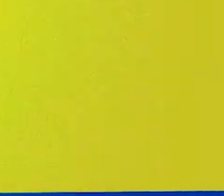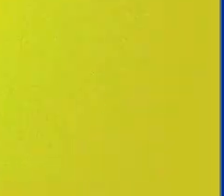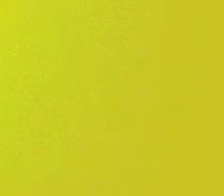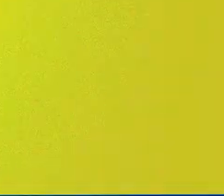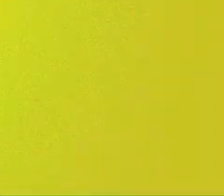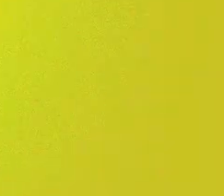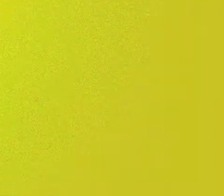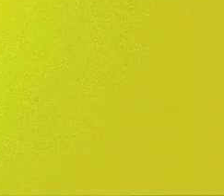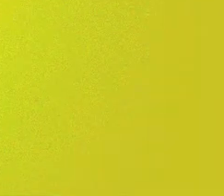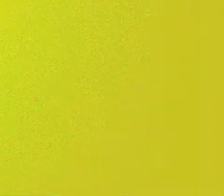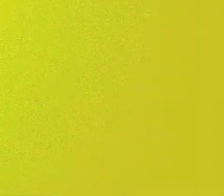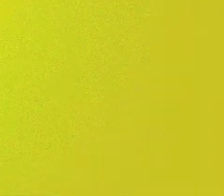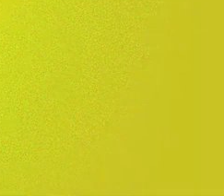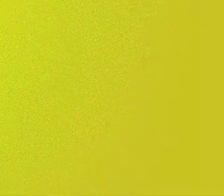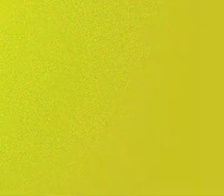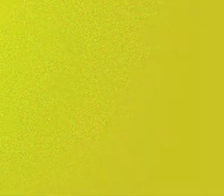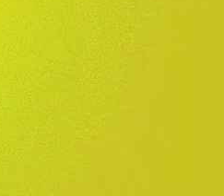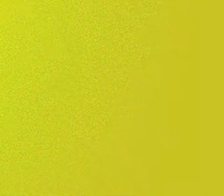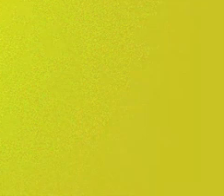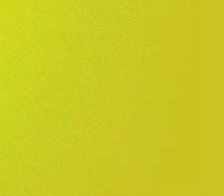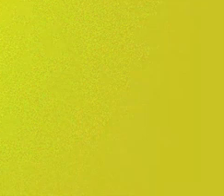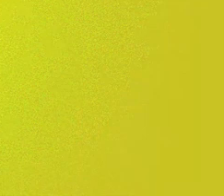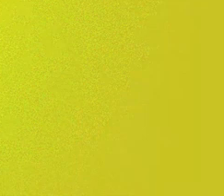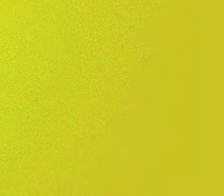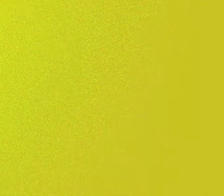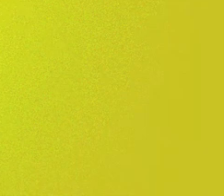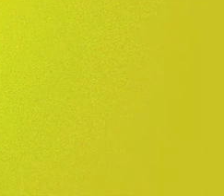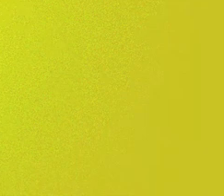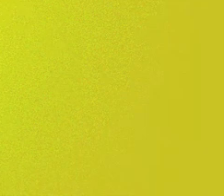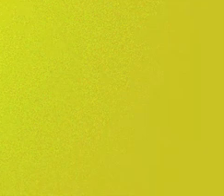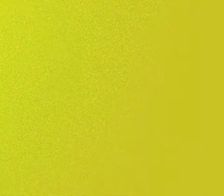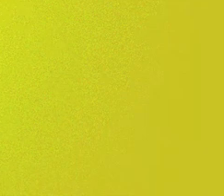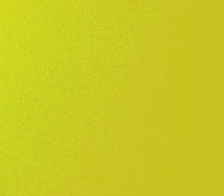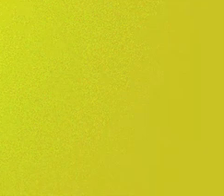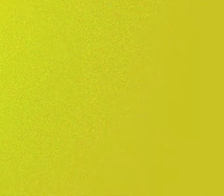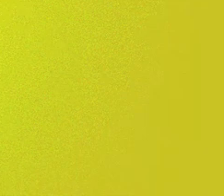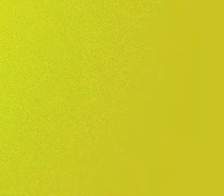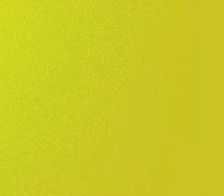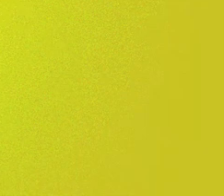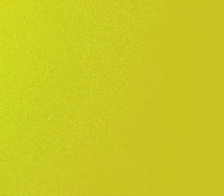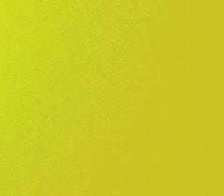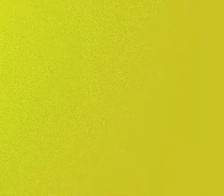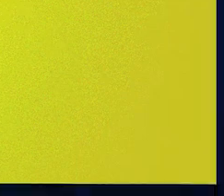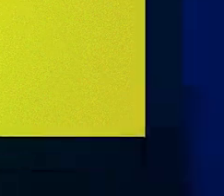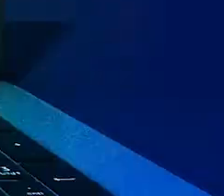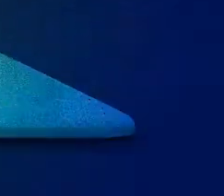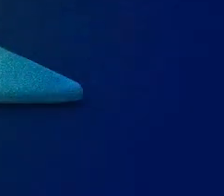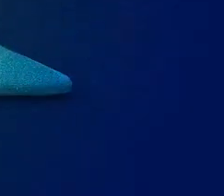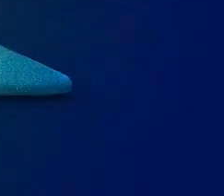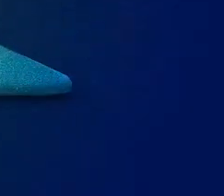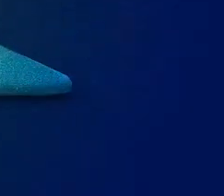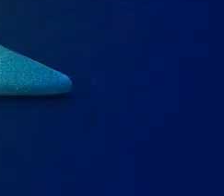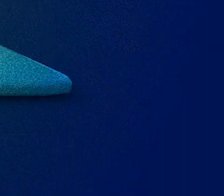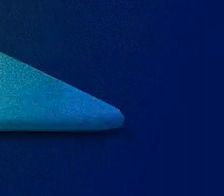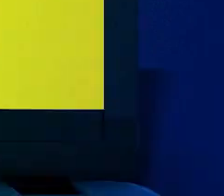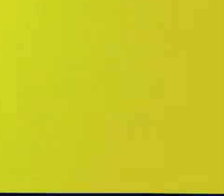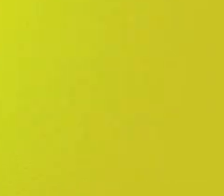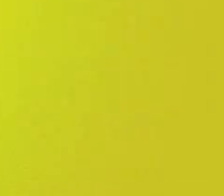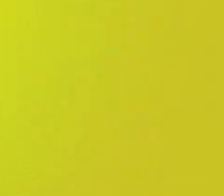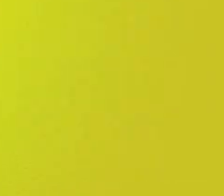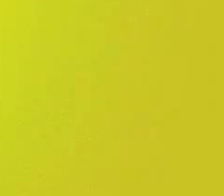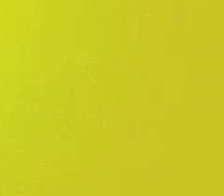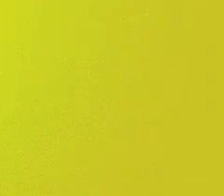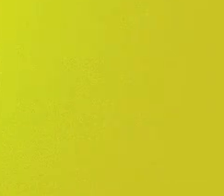Na era da informação, não faltam maneiras de vigiar a atividade de prefeitos e vereadores. pela internet,